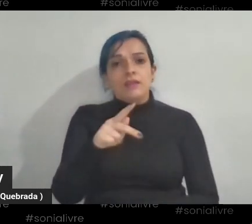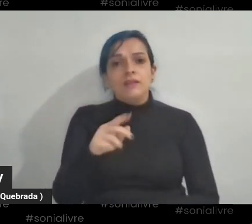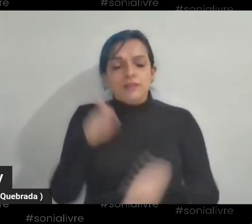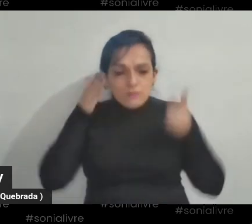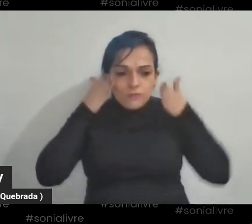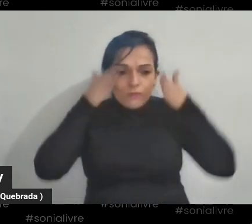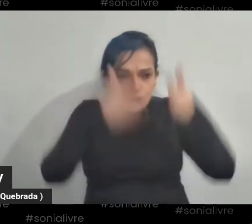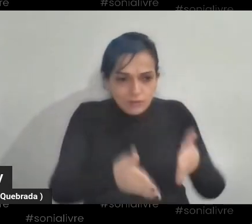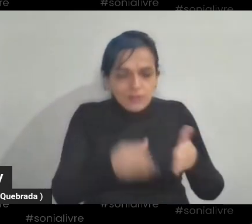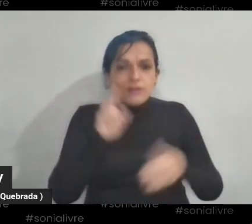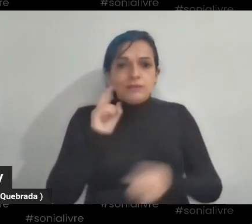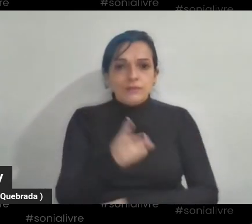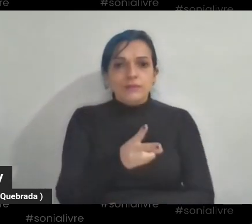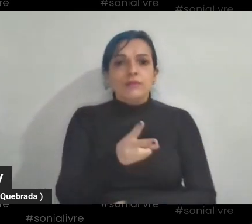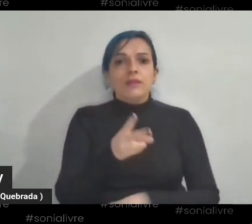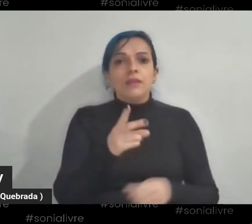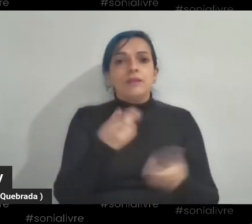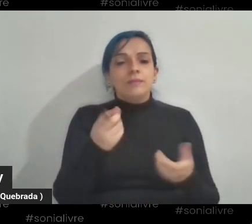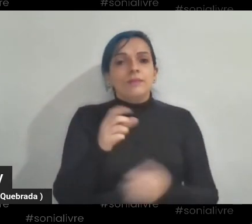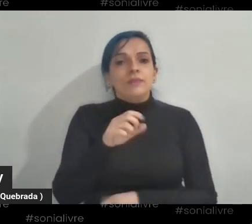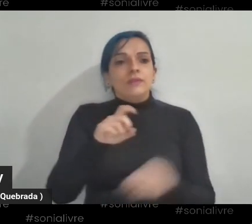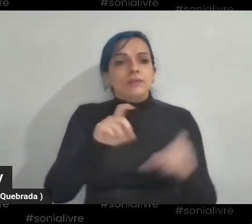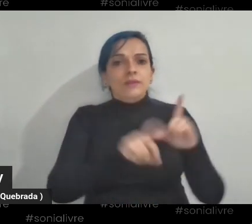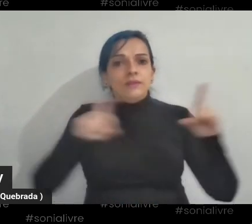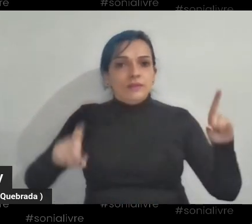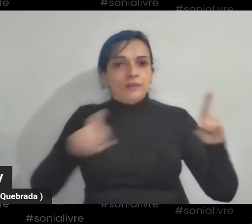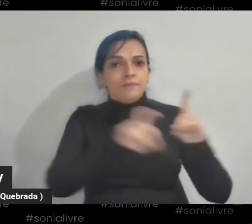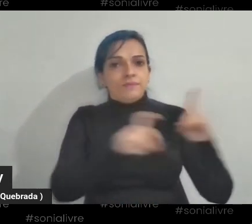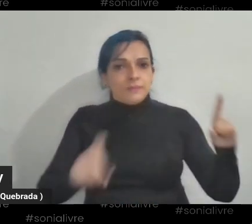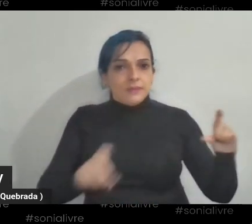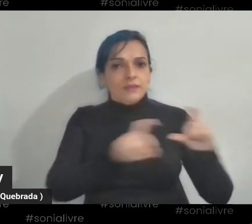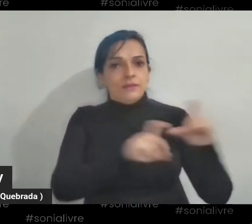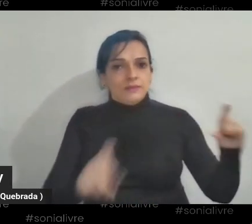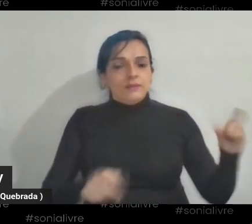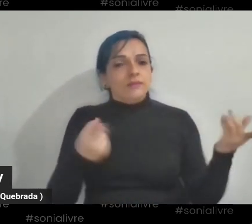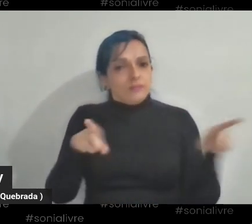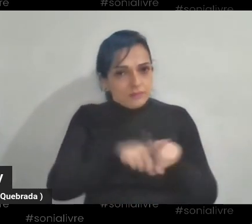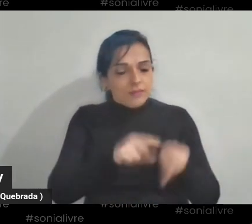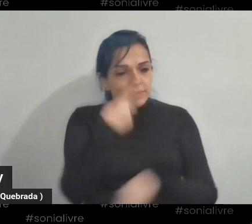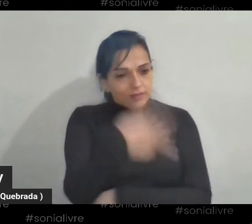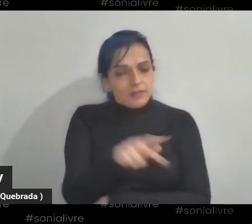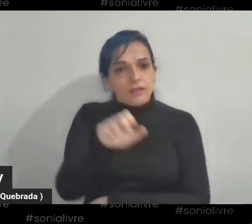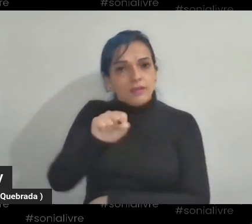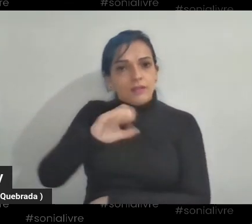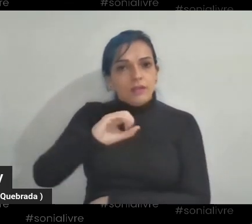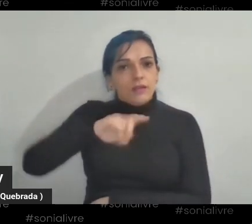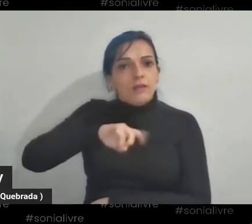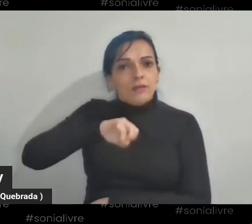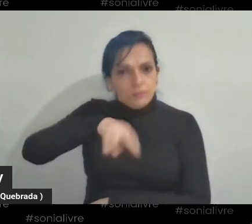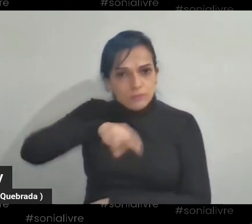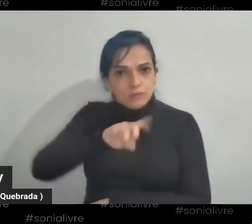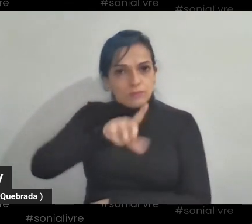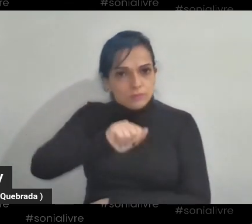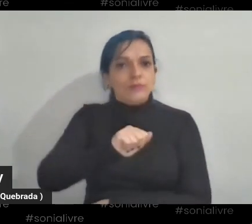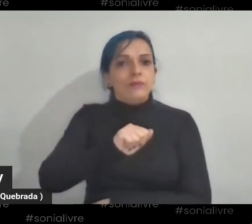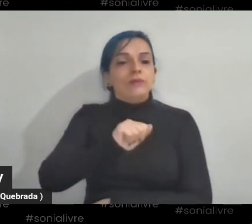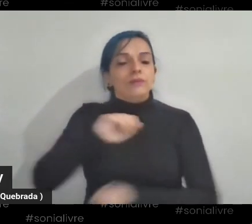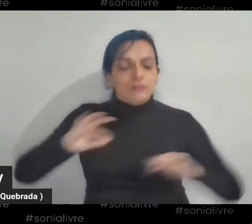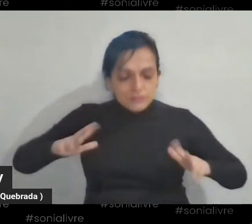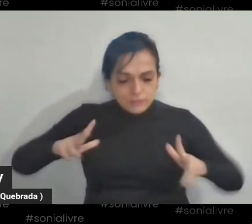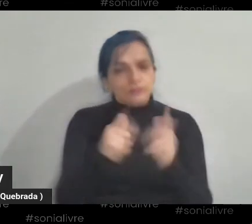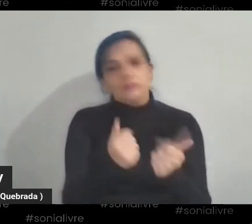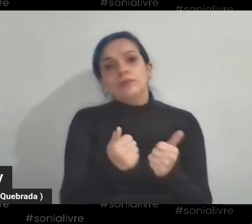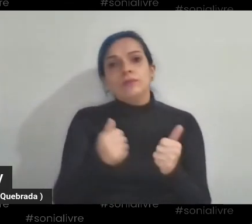autonomia. Então a nossa percepção quanto a isso é que até mesmo nesse período todo, ainda assim, pode ser que